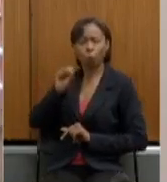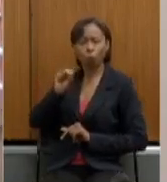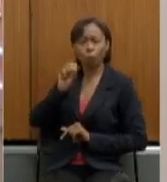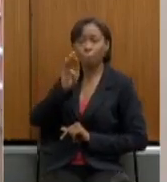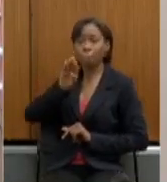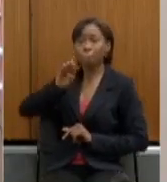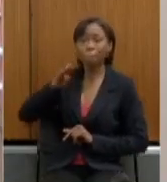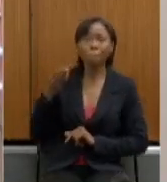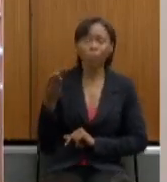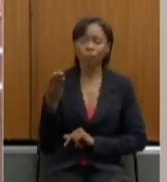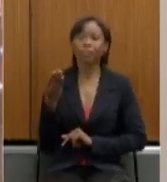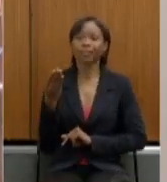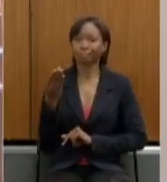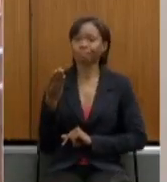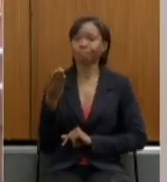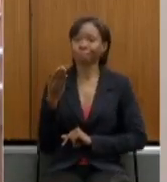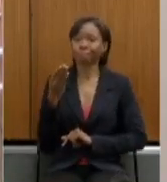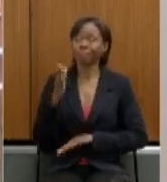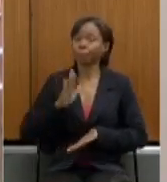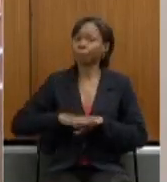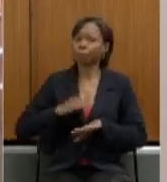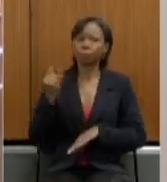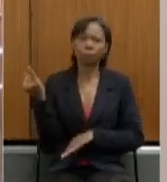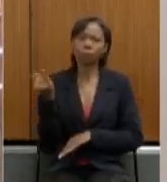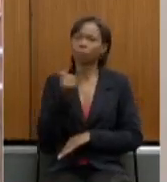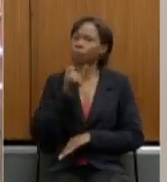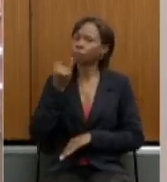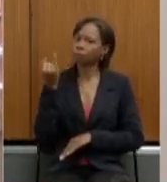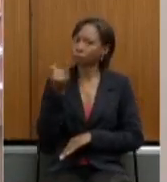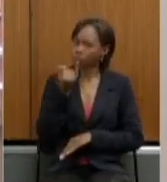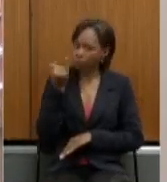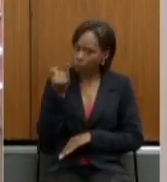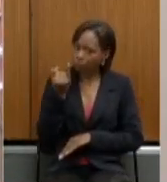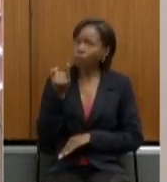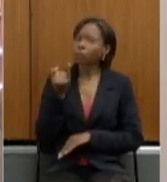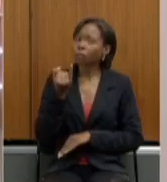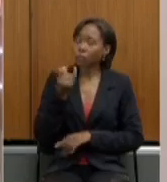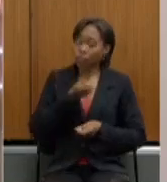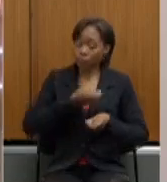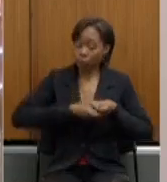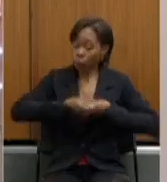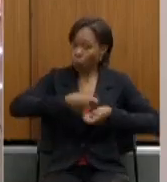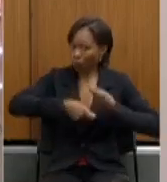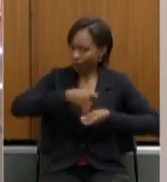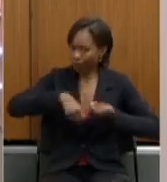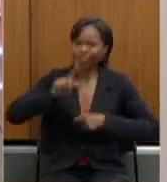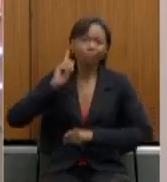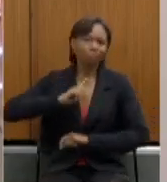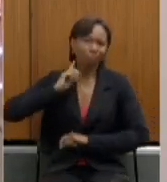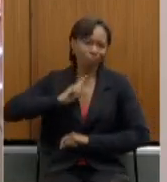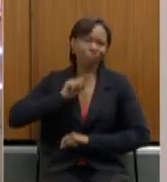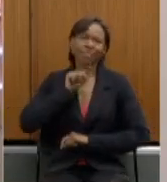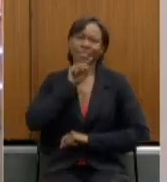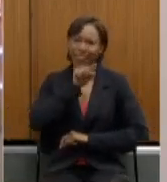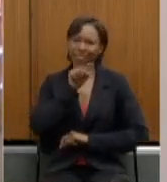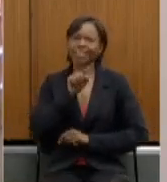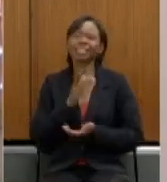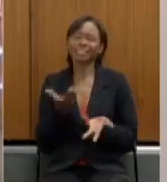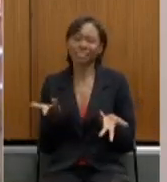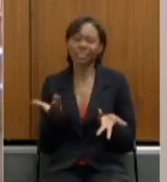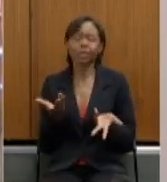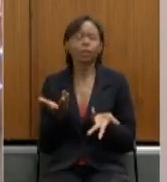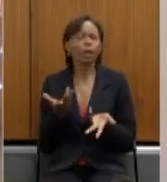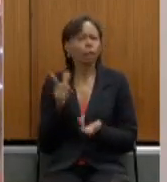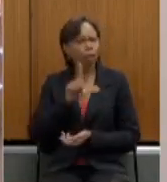deve ser mais importante tamanho da pujança da economia mineira aí no estado de vocês obviamente